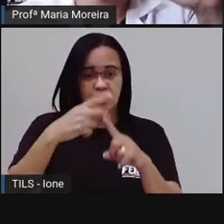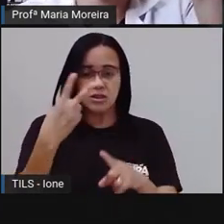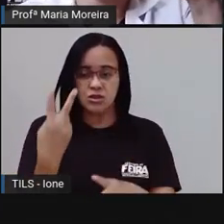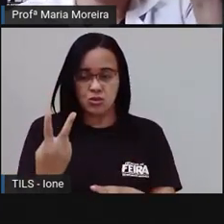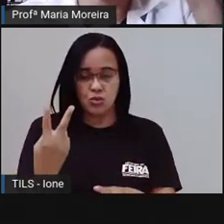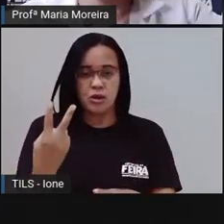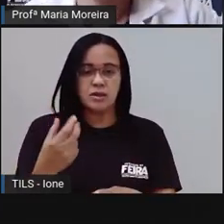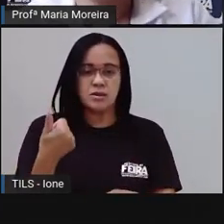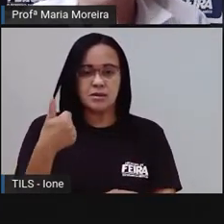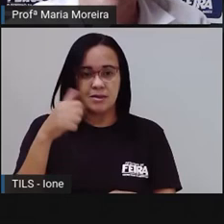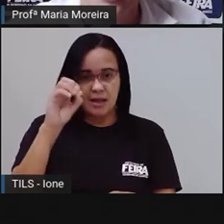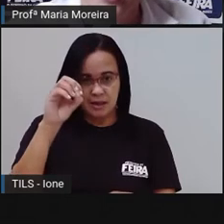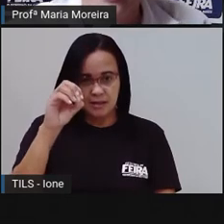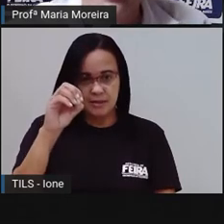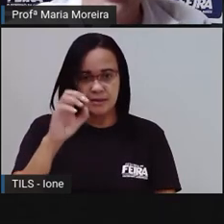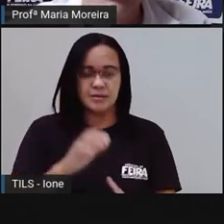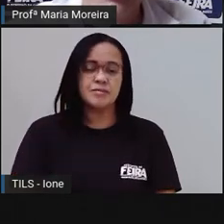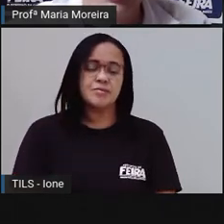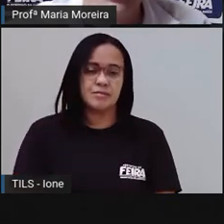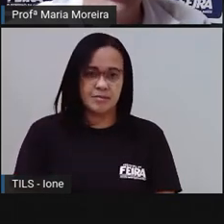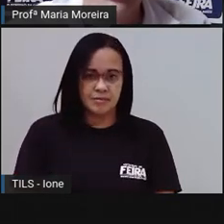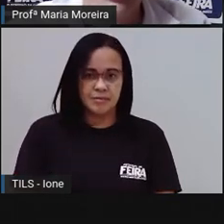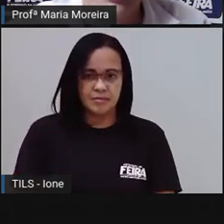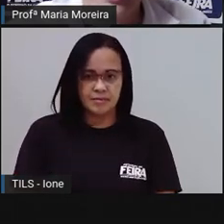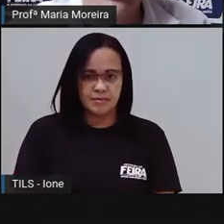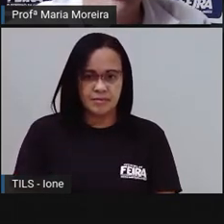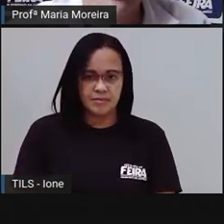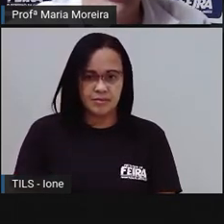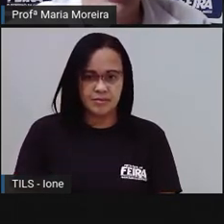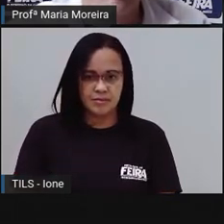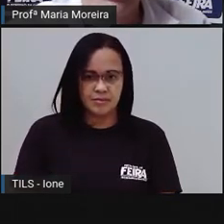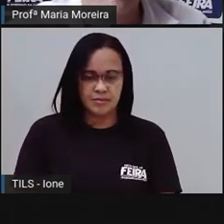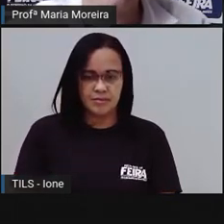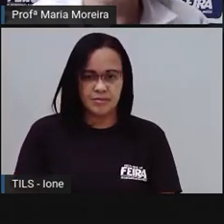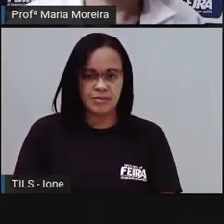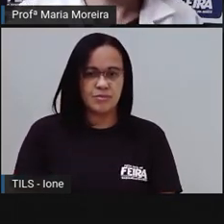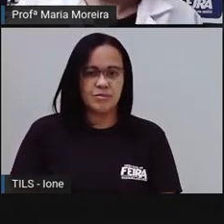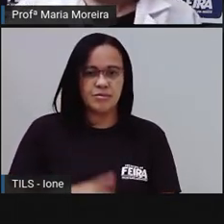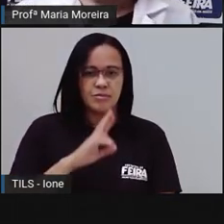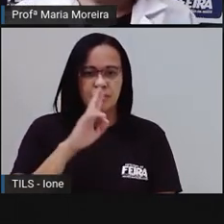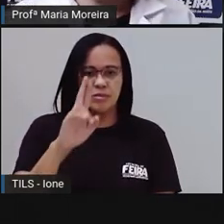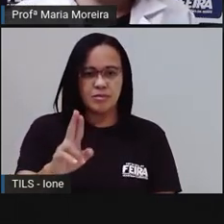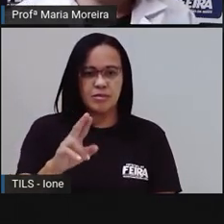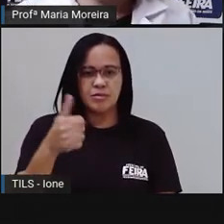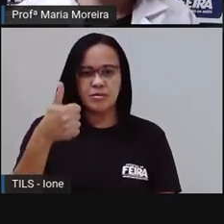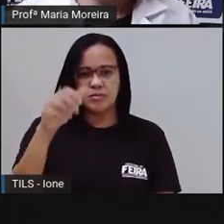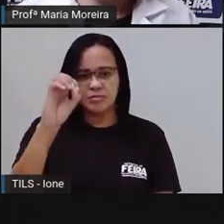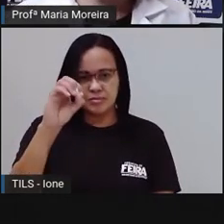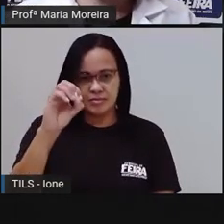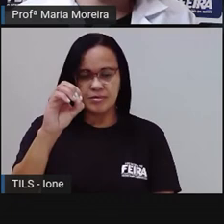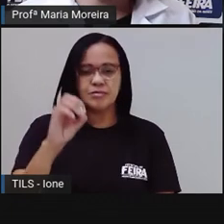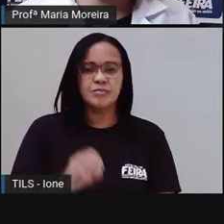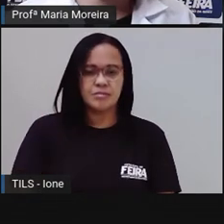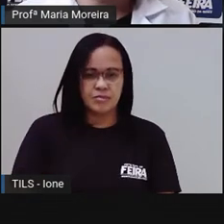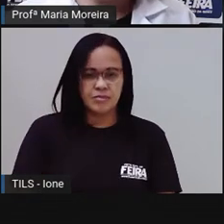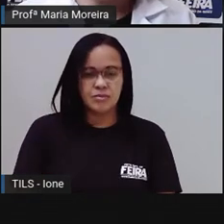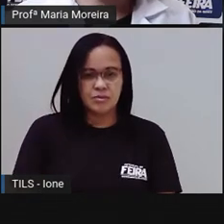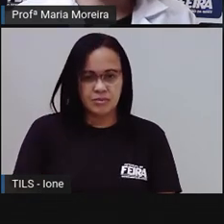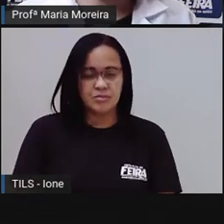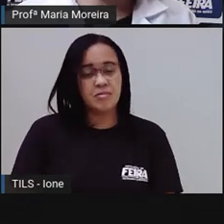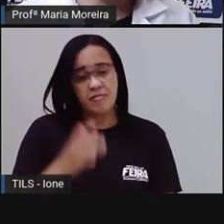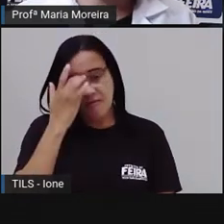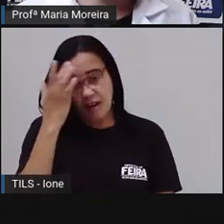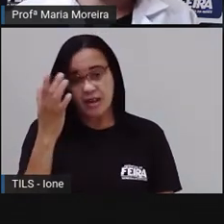sete, oito, nove, dez. Então, olha, aqui terá o quê? dez. Vamos pra nosso próximo. Foi